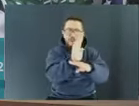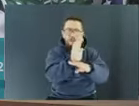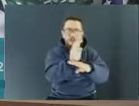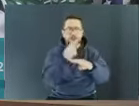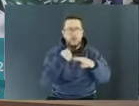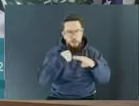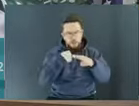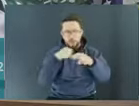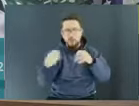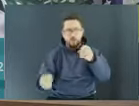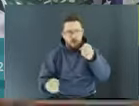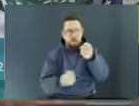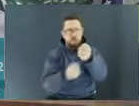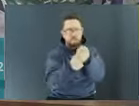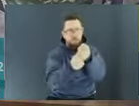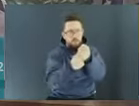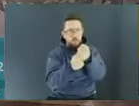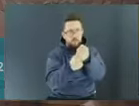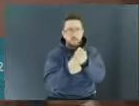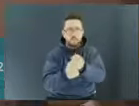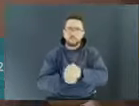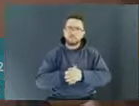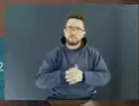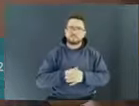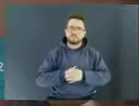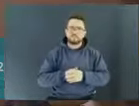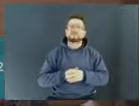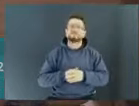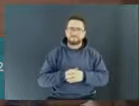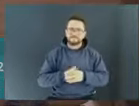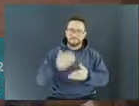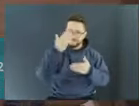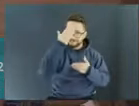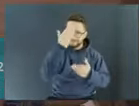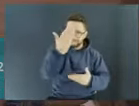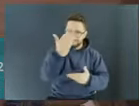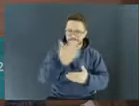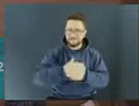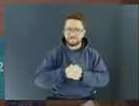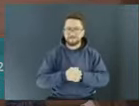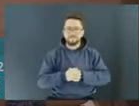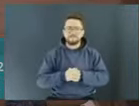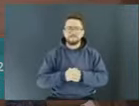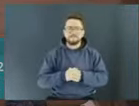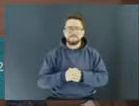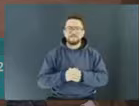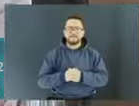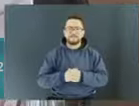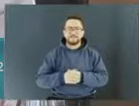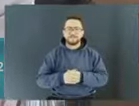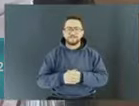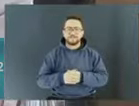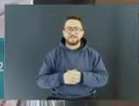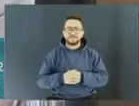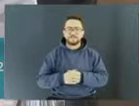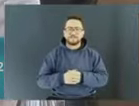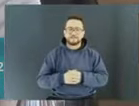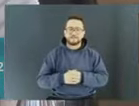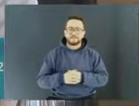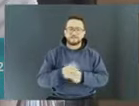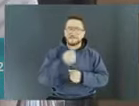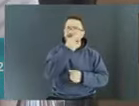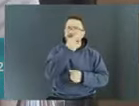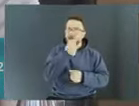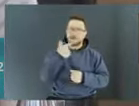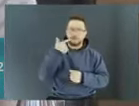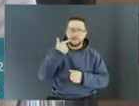para projetos nesse sentido. Então, obrigado. Obrigado, professor Euler. Vereadora Amália Tortato, com a palavra. Obrigada, presidente, pela concessão da